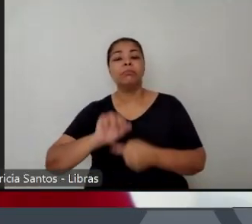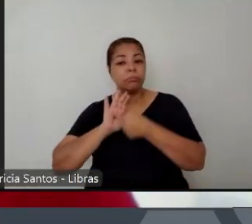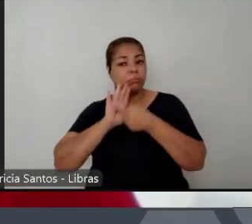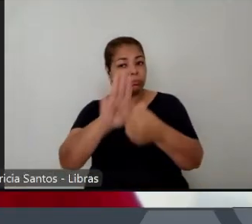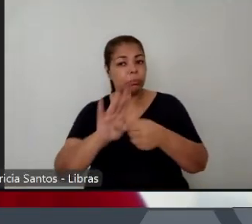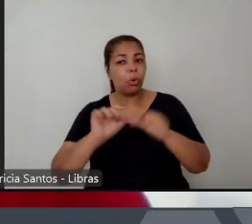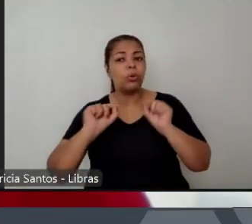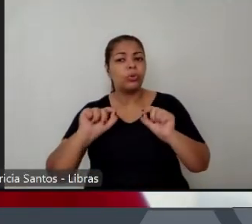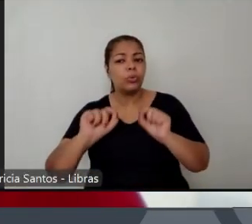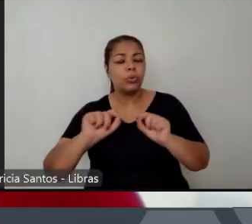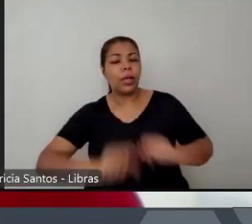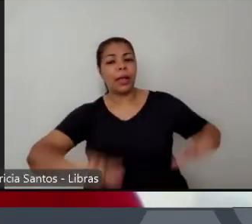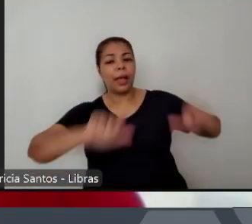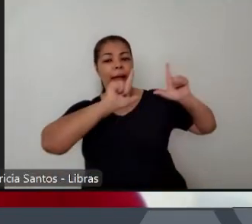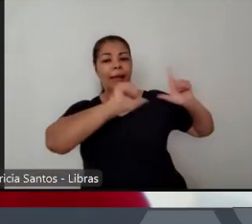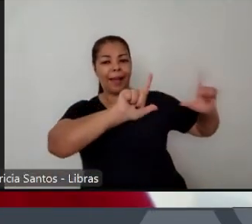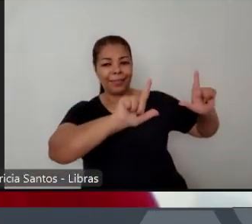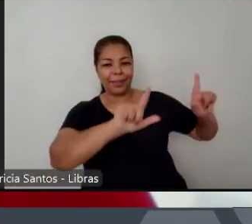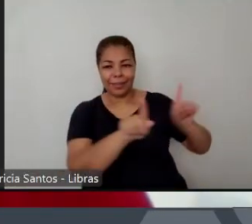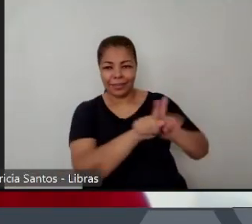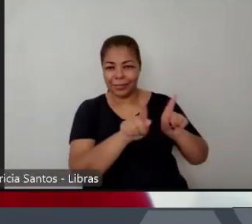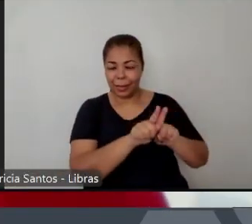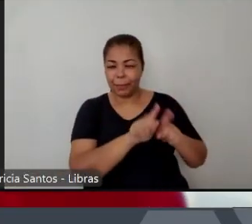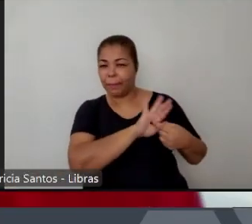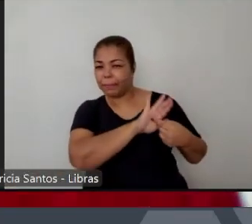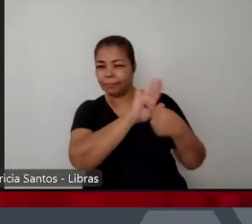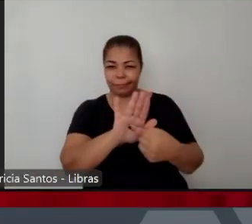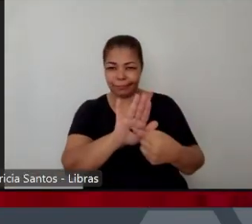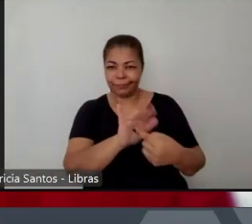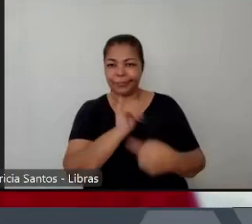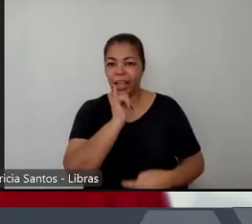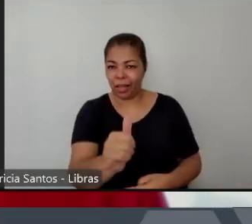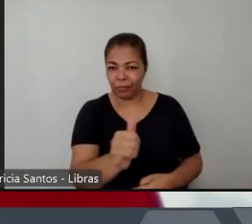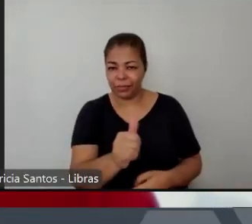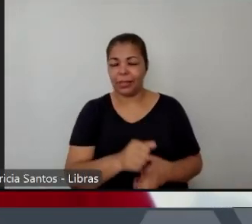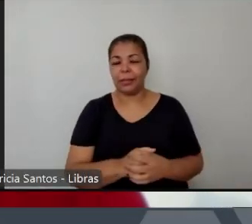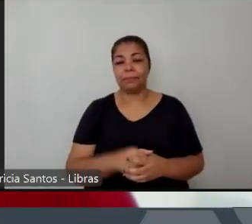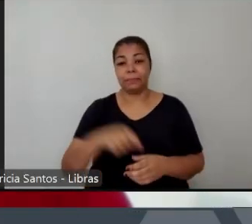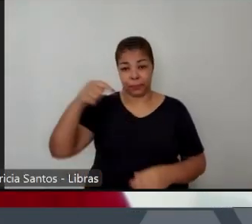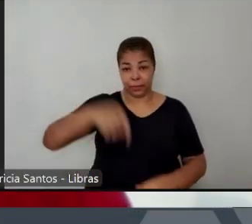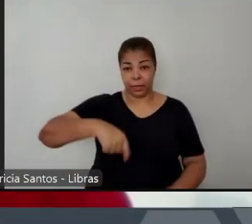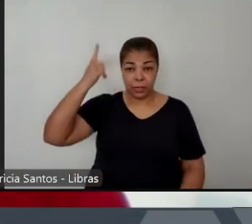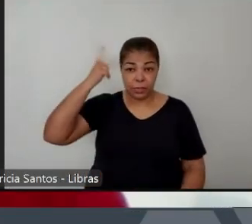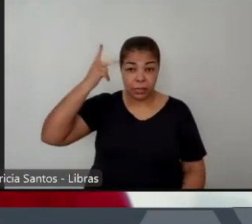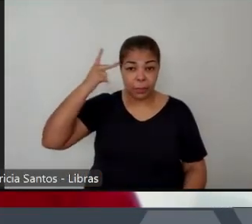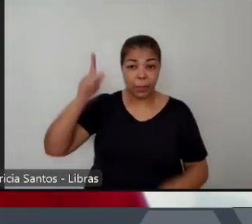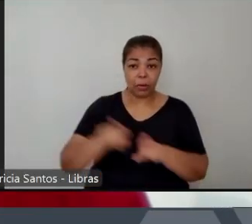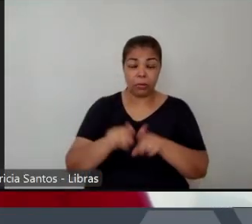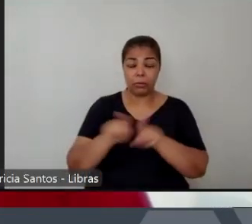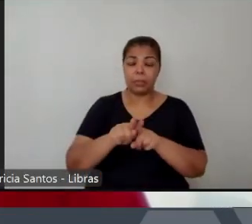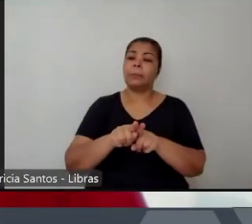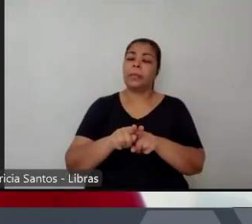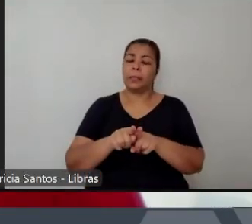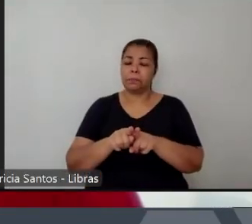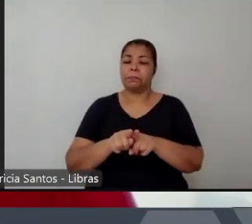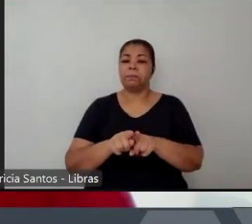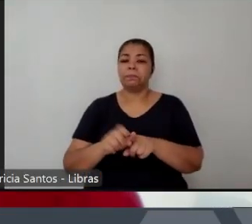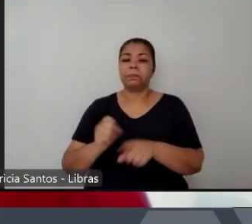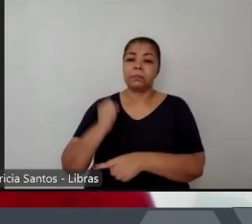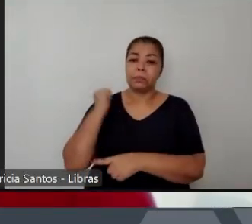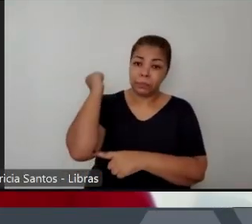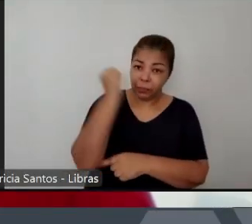corpo, etc. O Esquadrão da Morte aqui de São Paulo ele matava tirando muitos dos presos do presídio